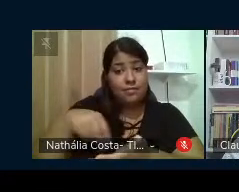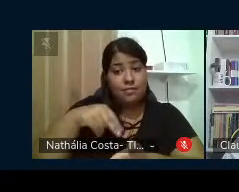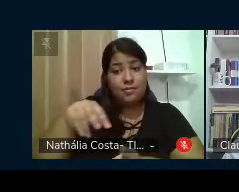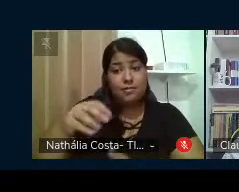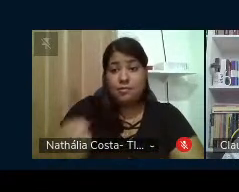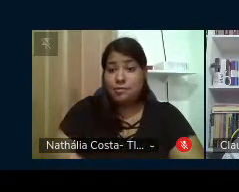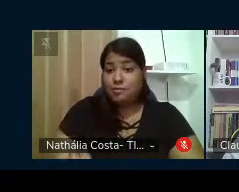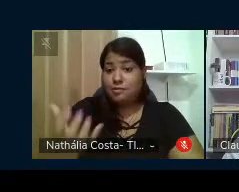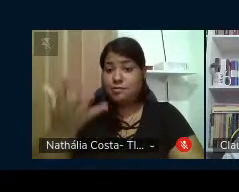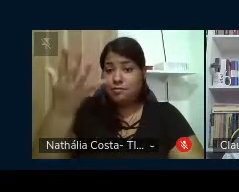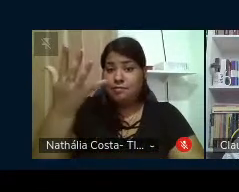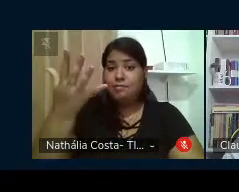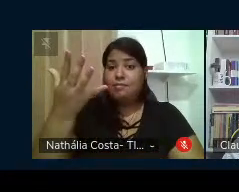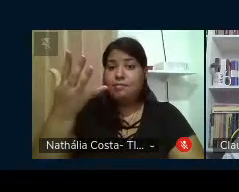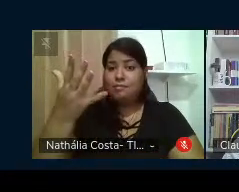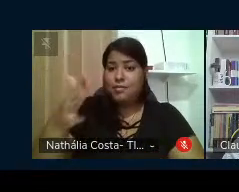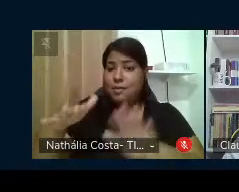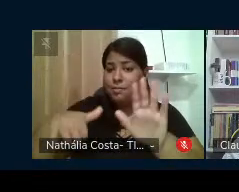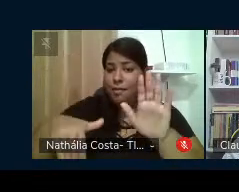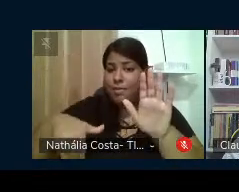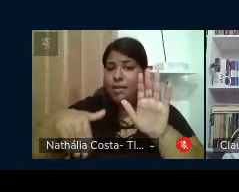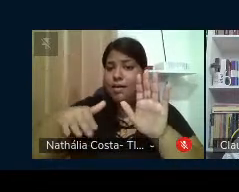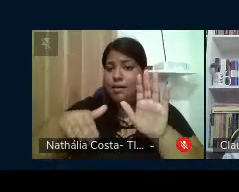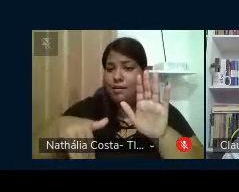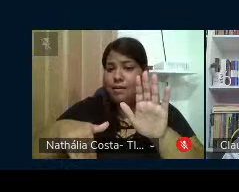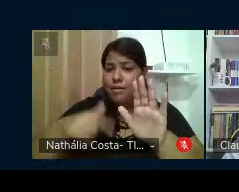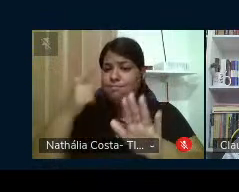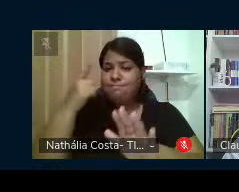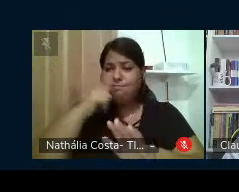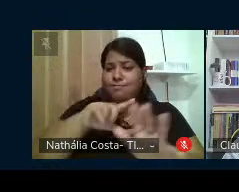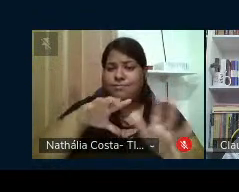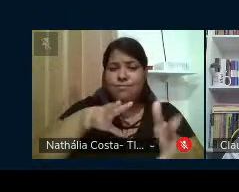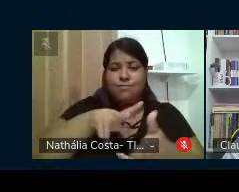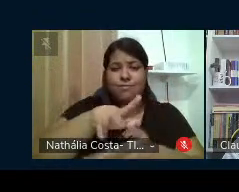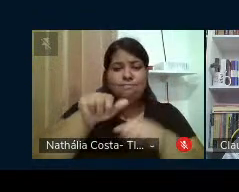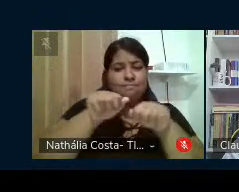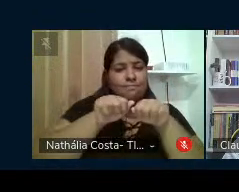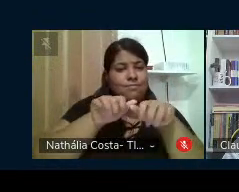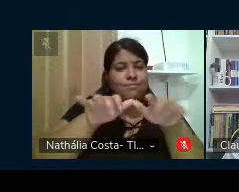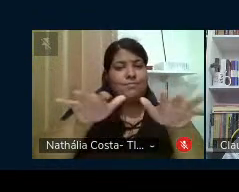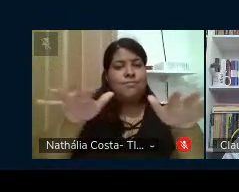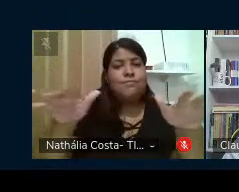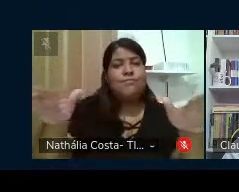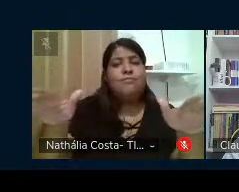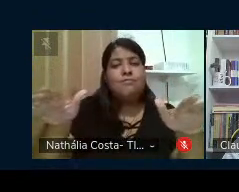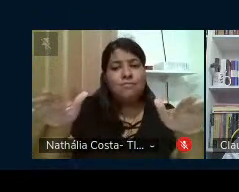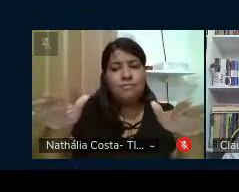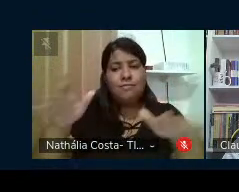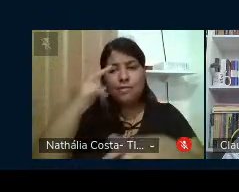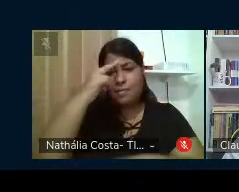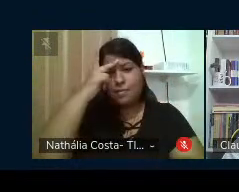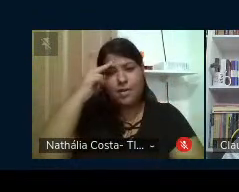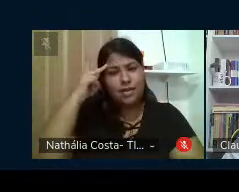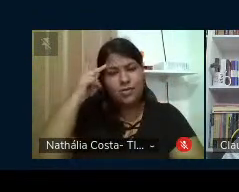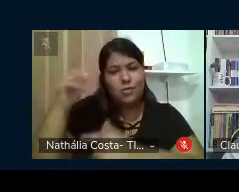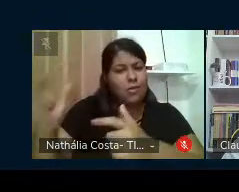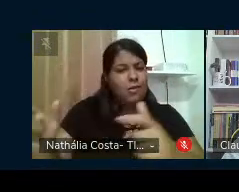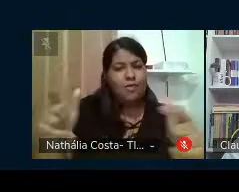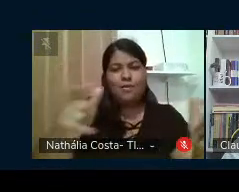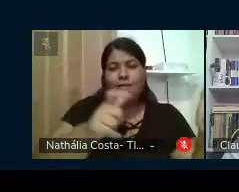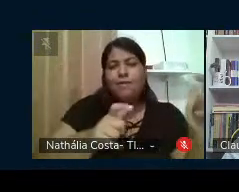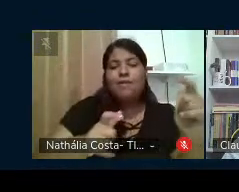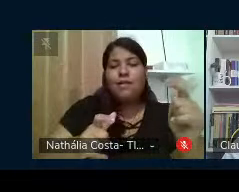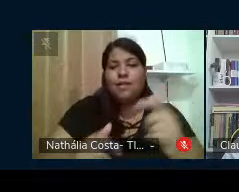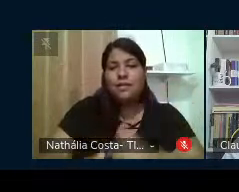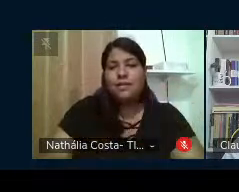dança que nasceu de uma praia E o mundo se estranha E